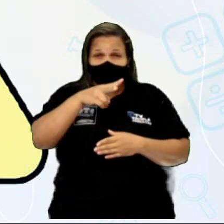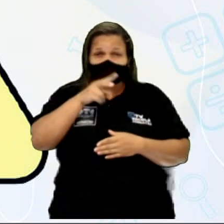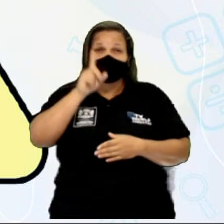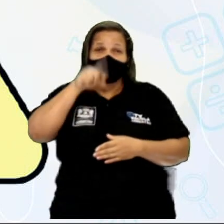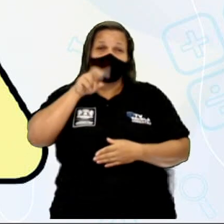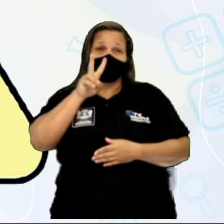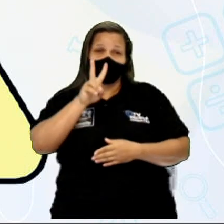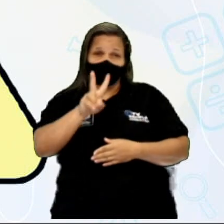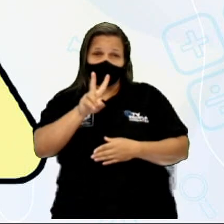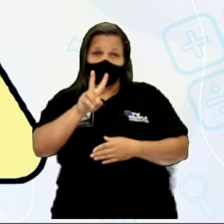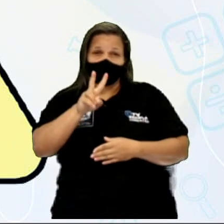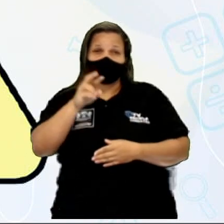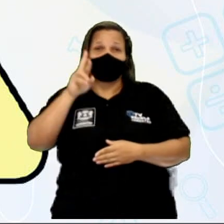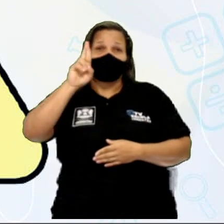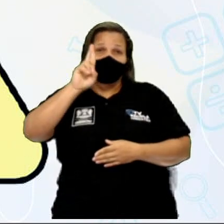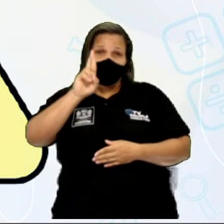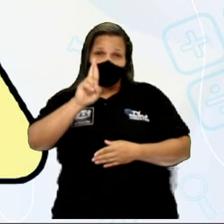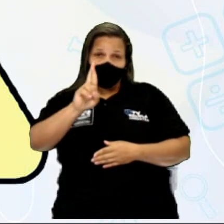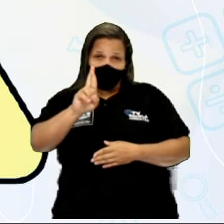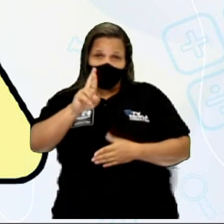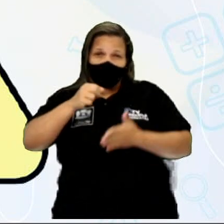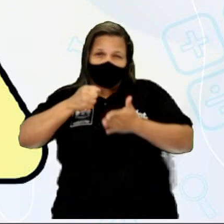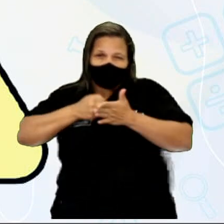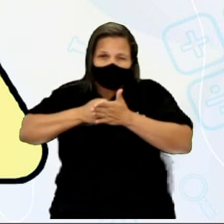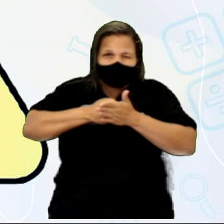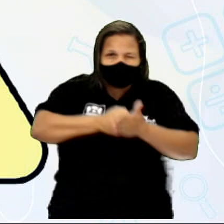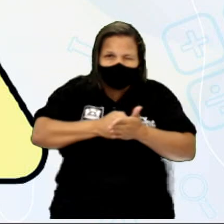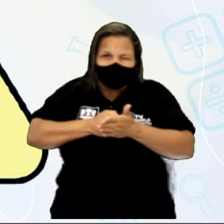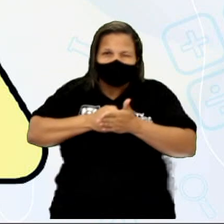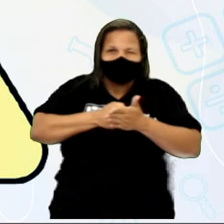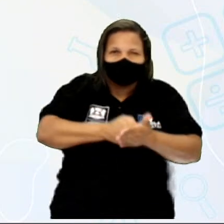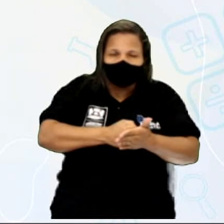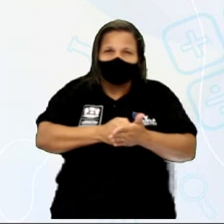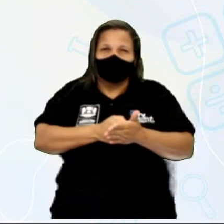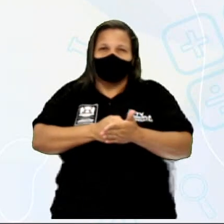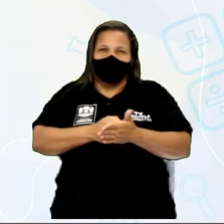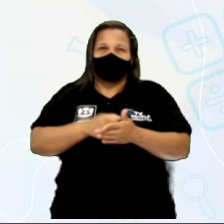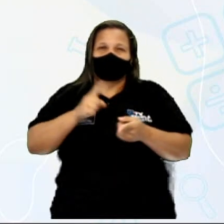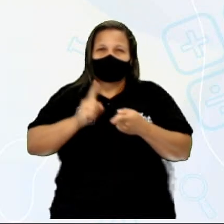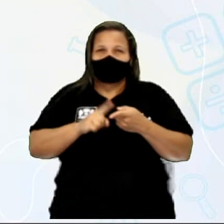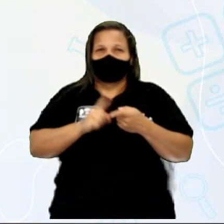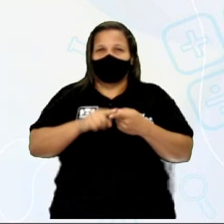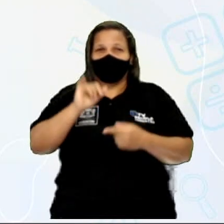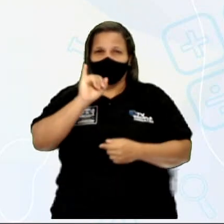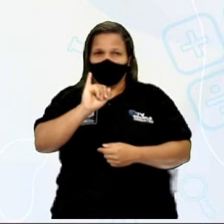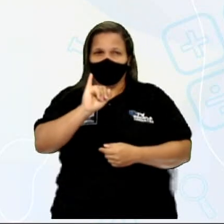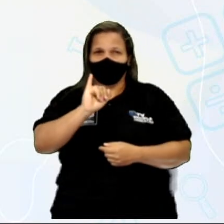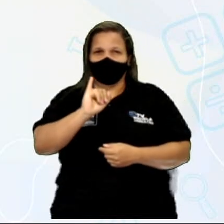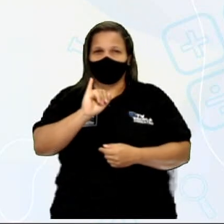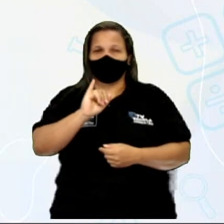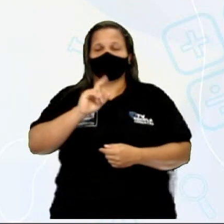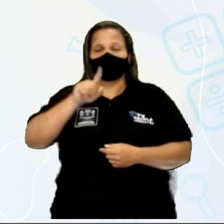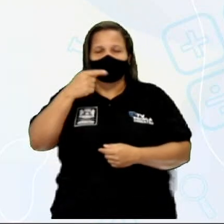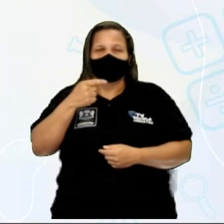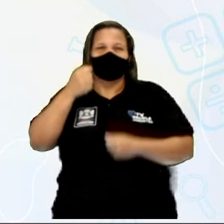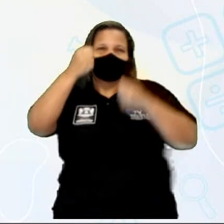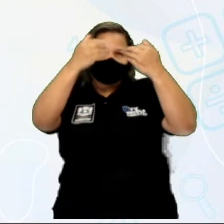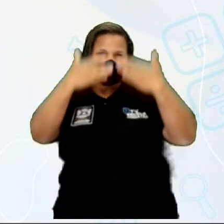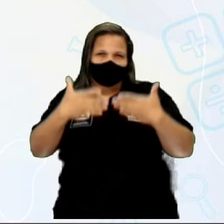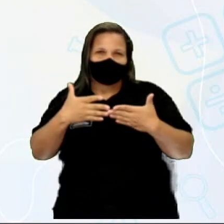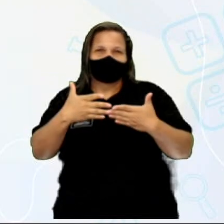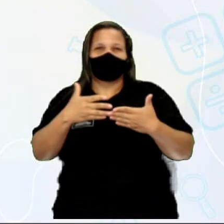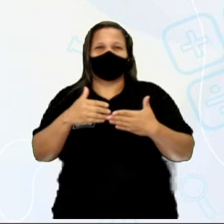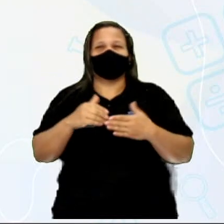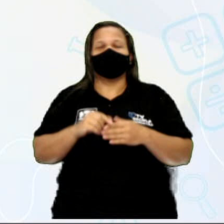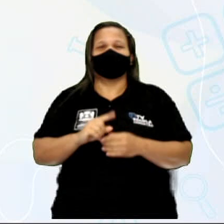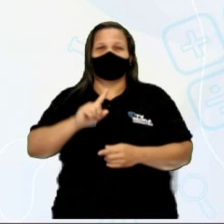a gente também vai utilizar matemática. Daqui a pouco a gente vê isso aí direitinho, certo? Bom, vamos lá. O que é tensão elétrica, de